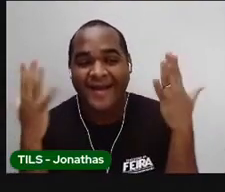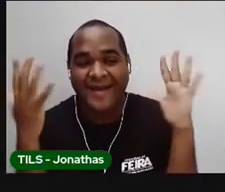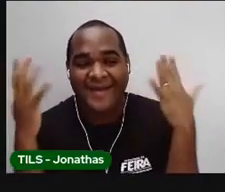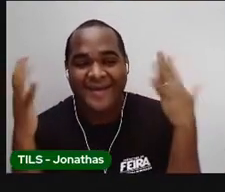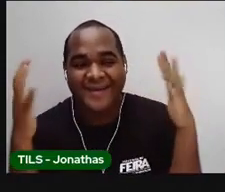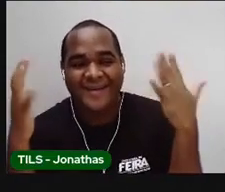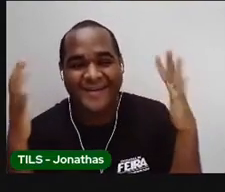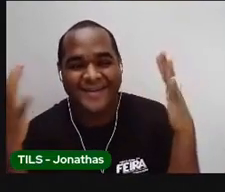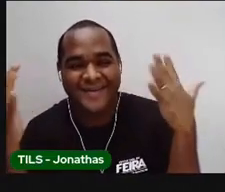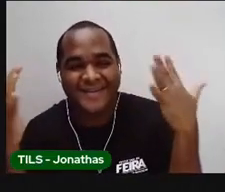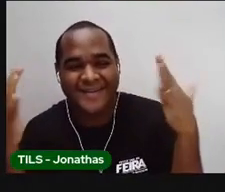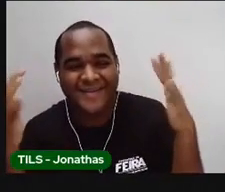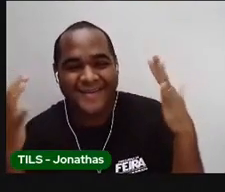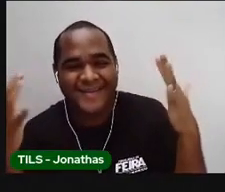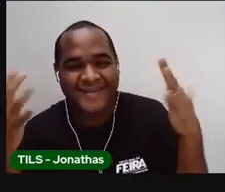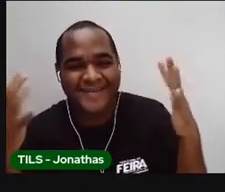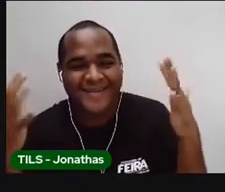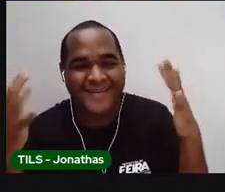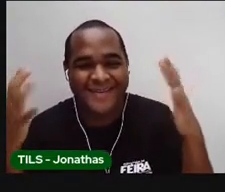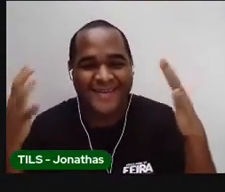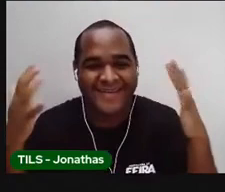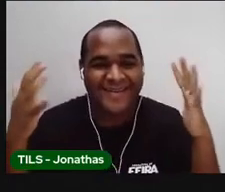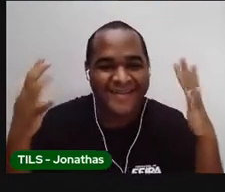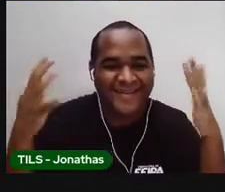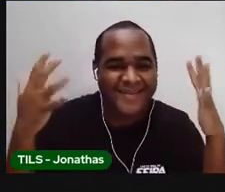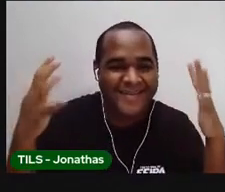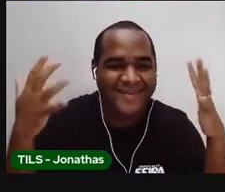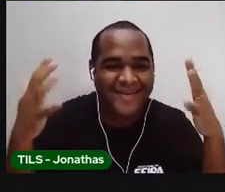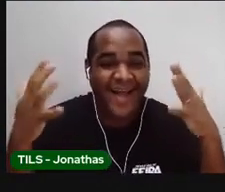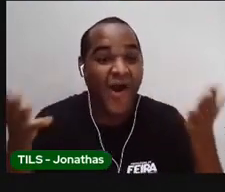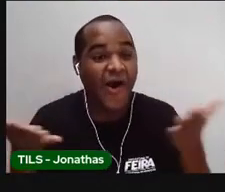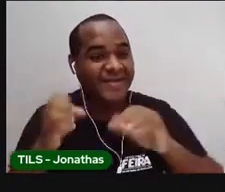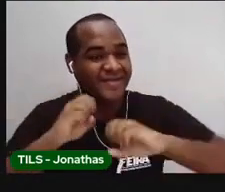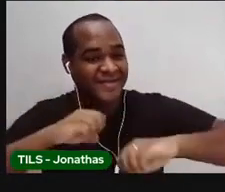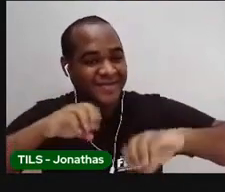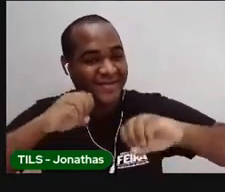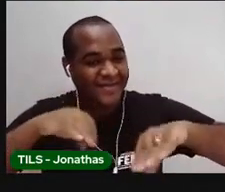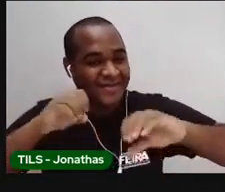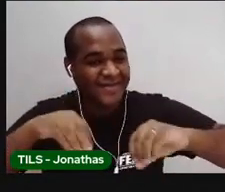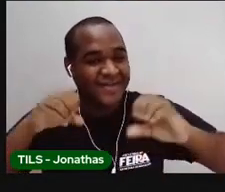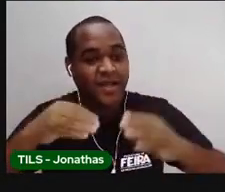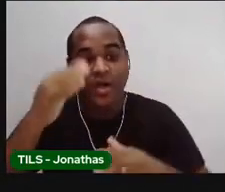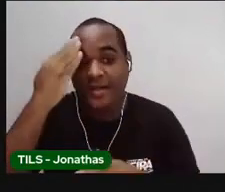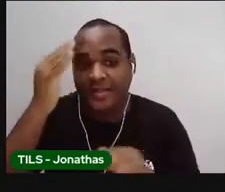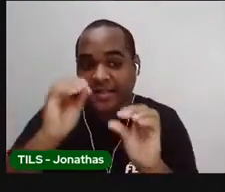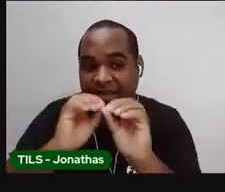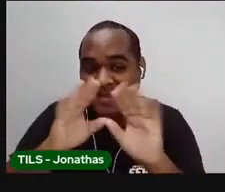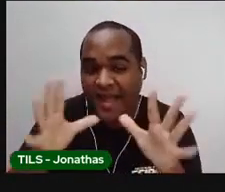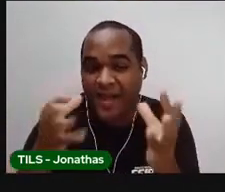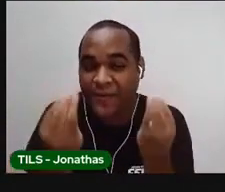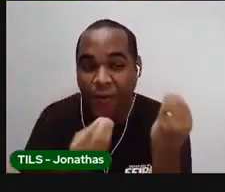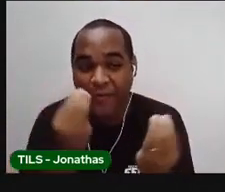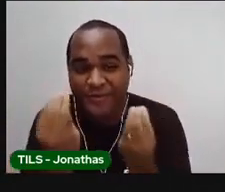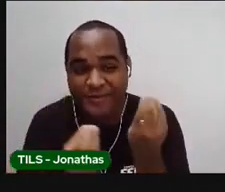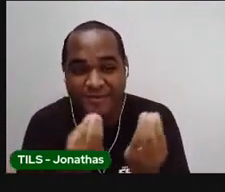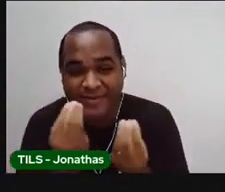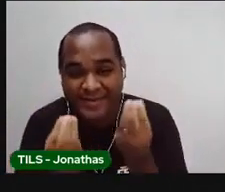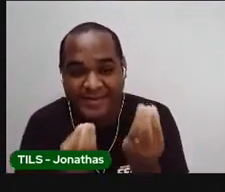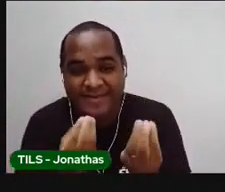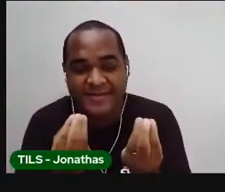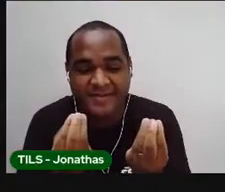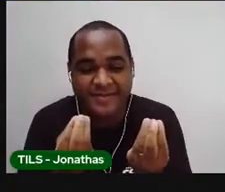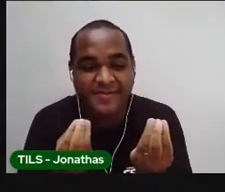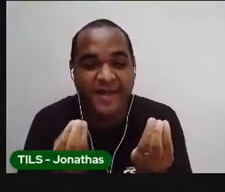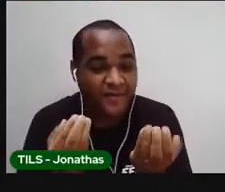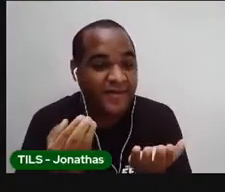E agora, a hora da atividade. Vamos entender um pouquinho a sua atividade? Essa que